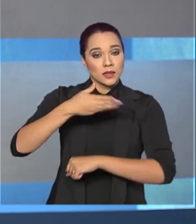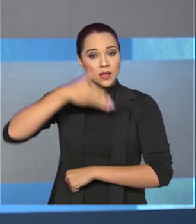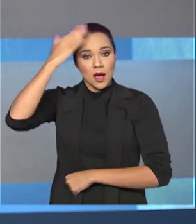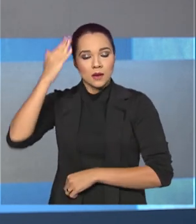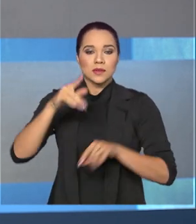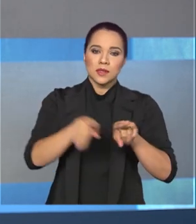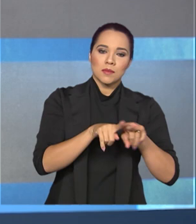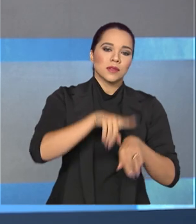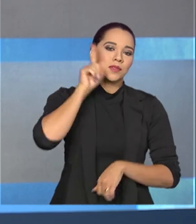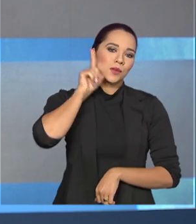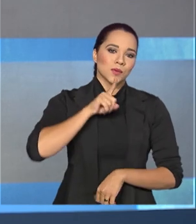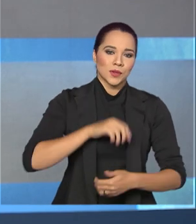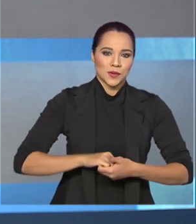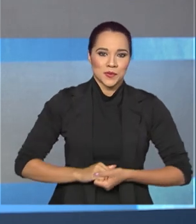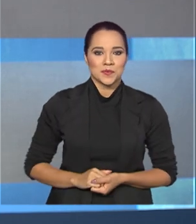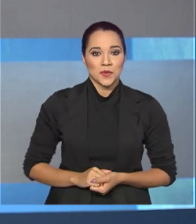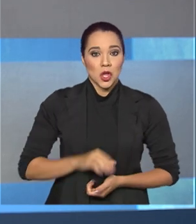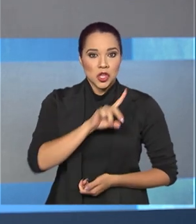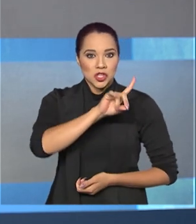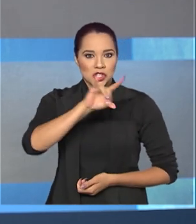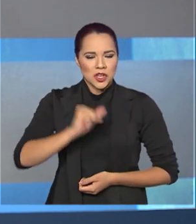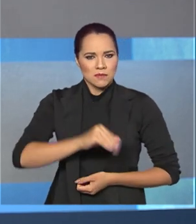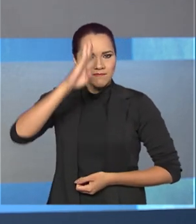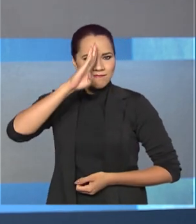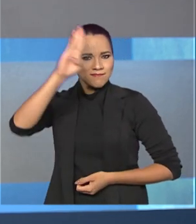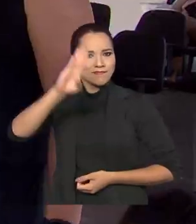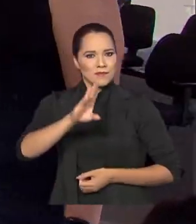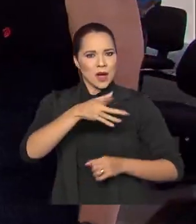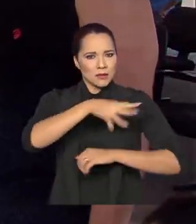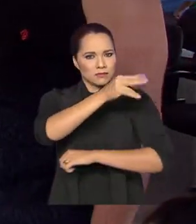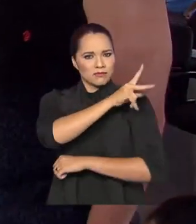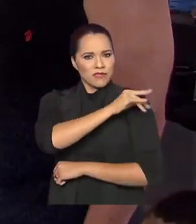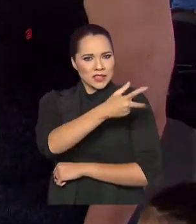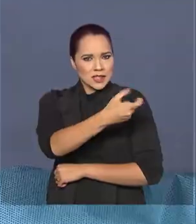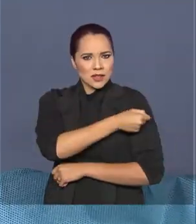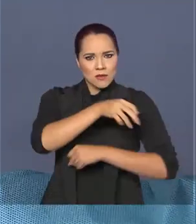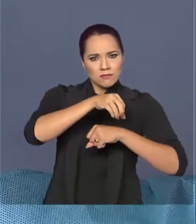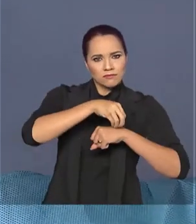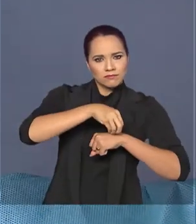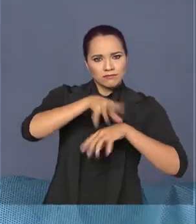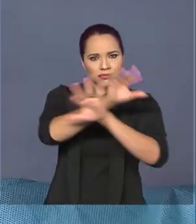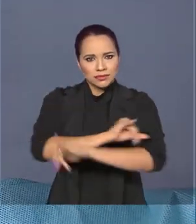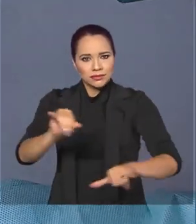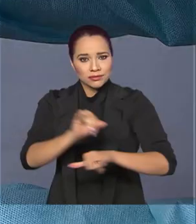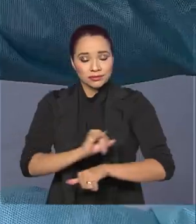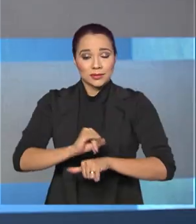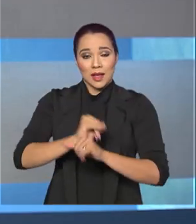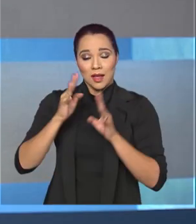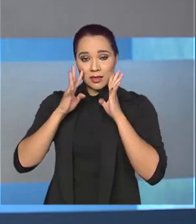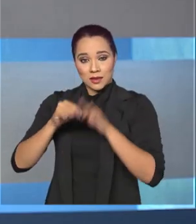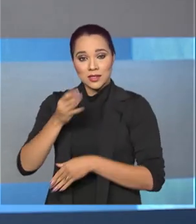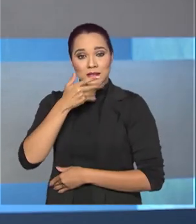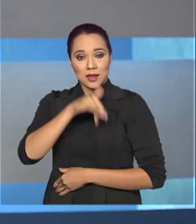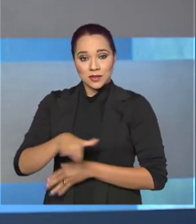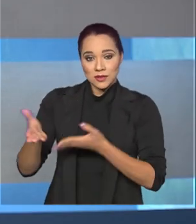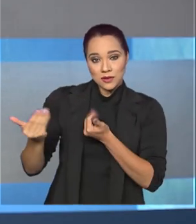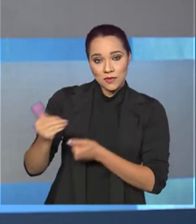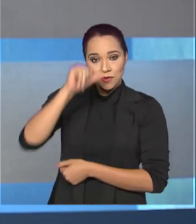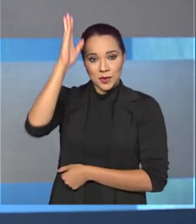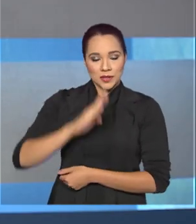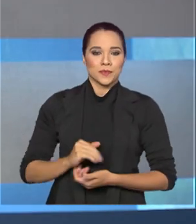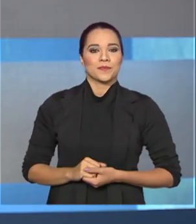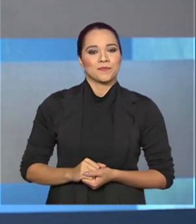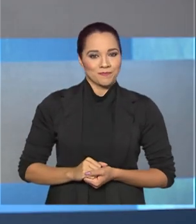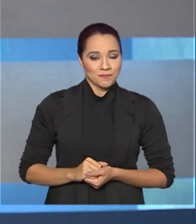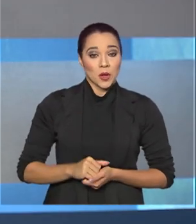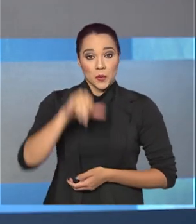os Estados Unidos. Dia D para a multivacinação atende crianças e adolescentes do país. E ainda, o Brasil já tem